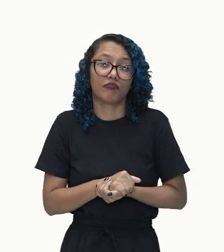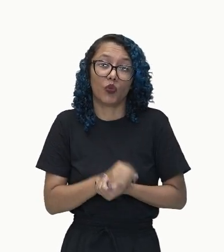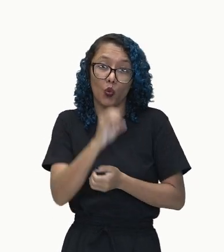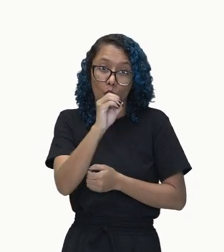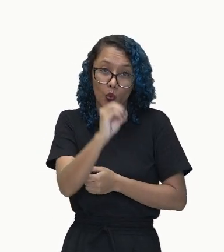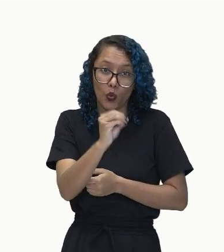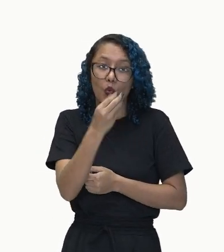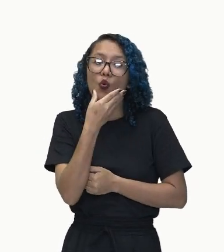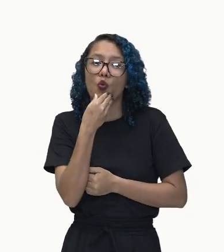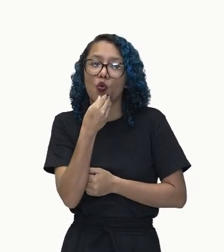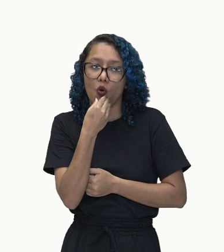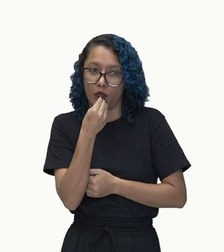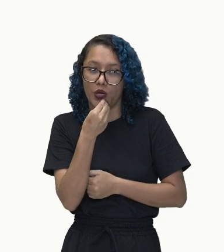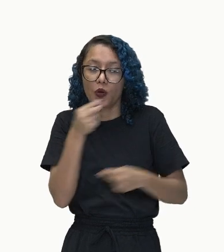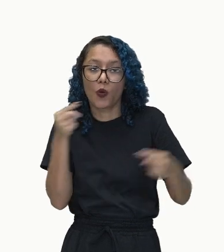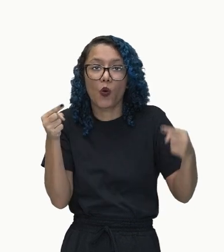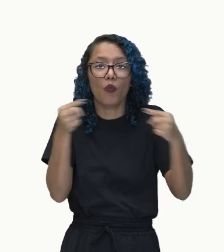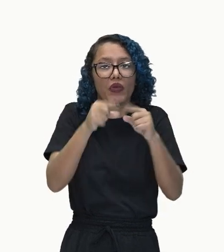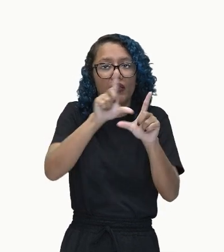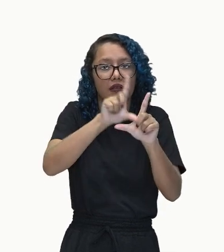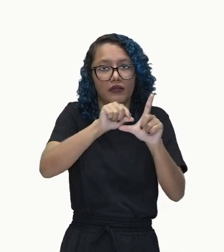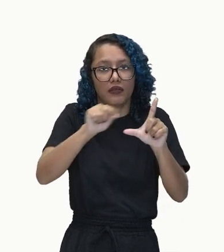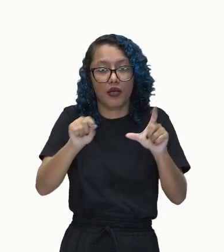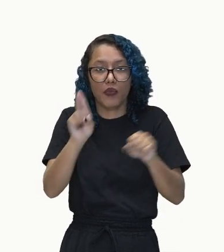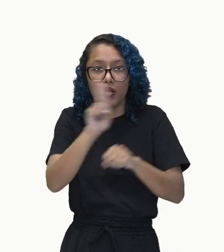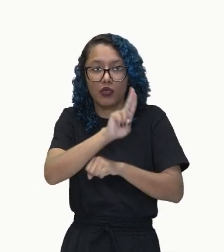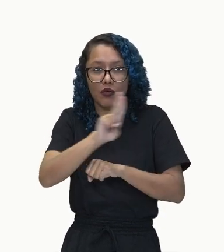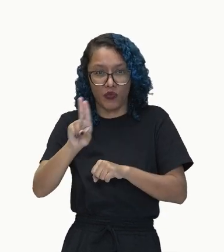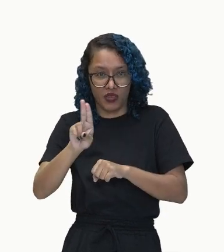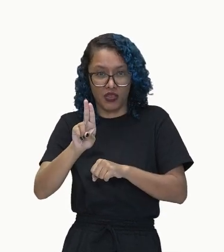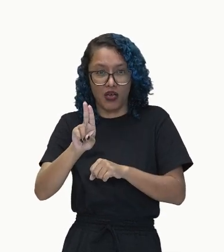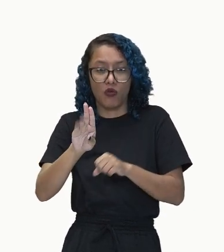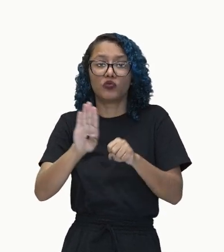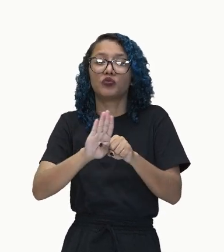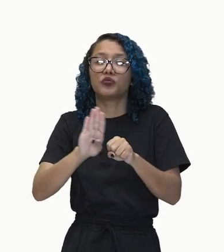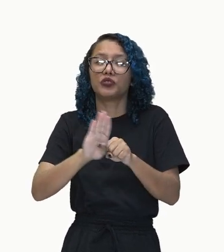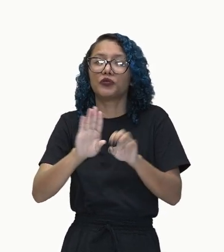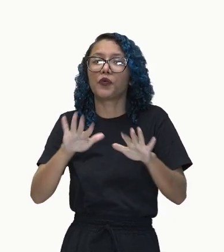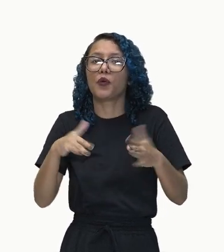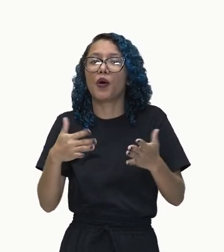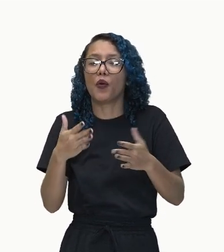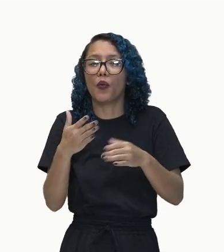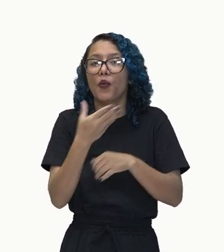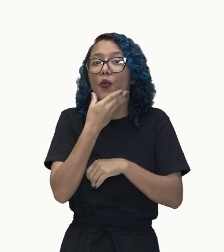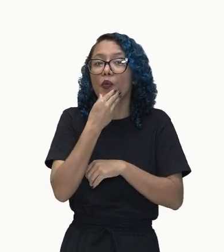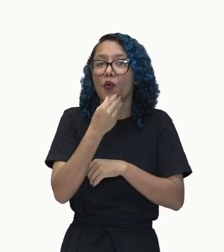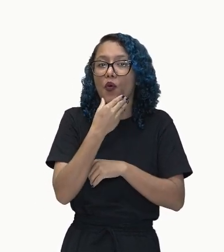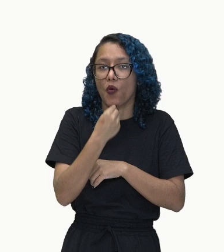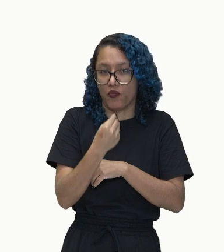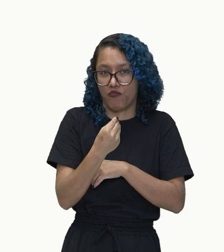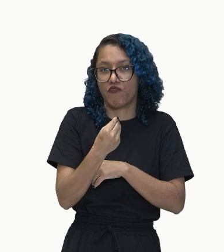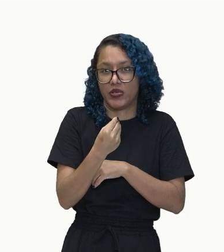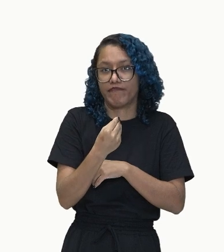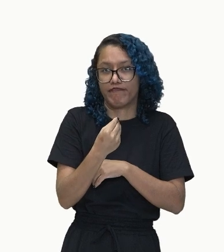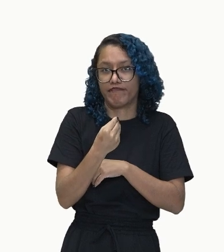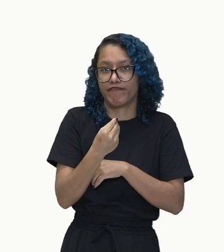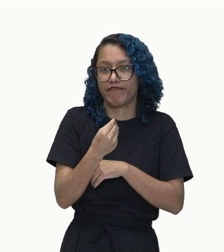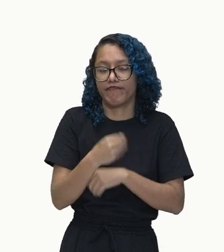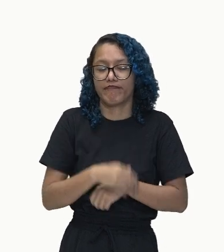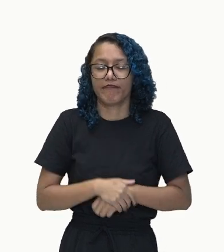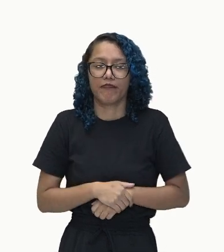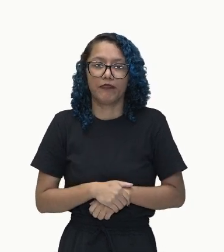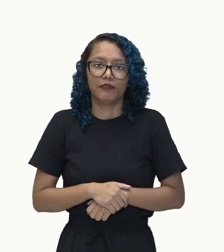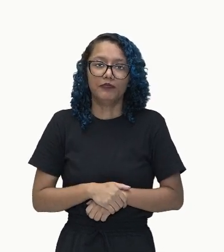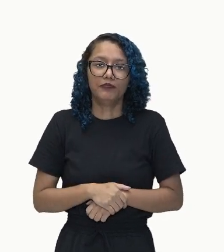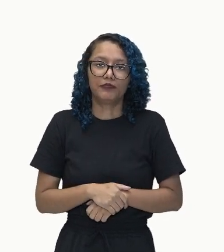é um substantivo. O substantivo, homem. O nome. O homem. Então,